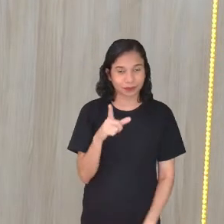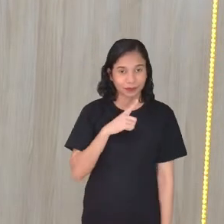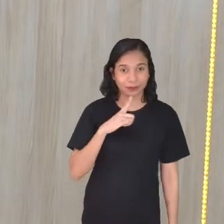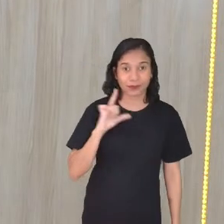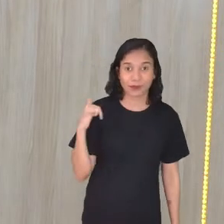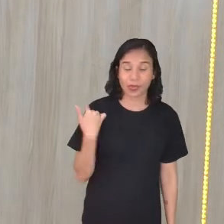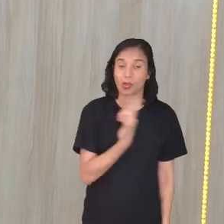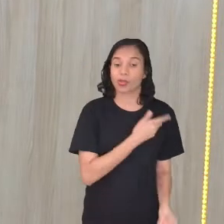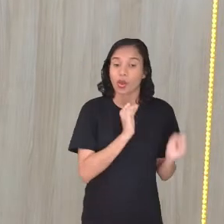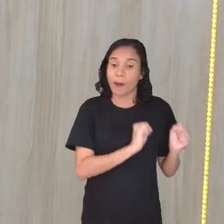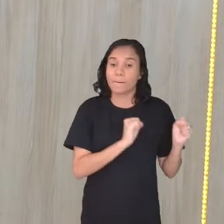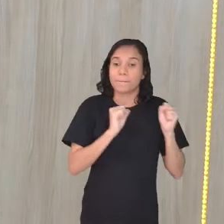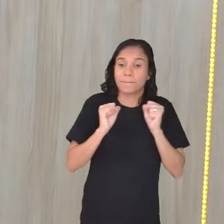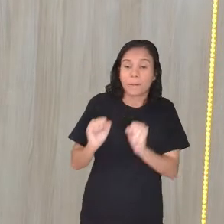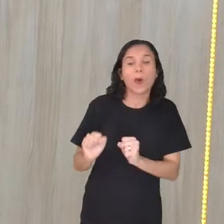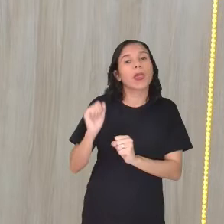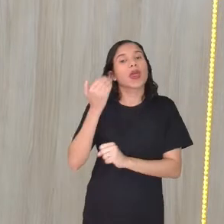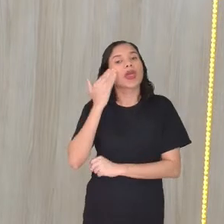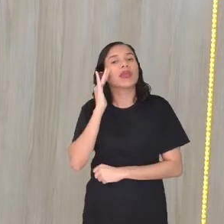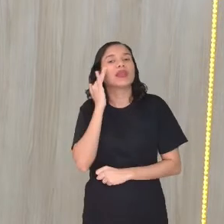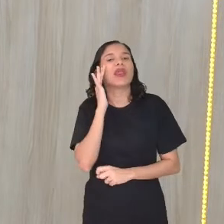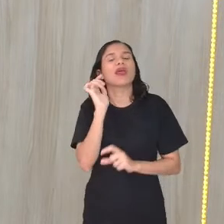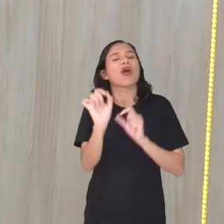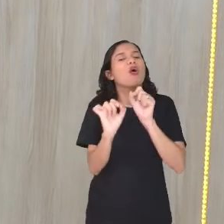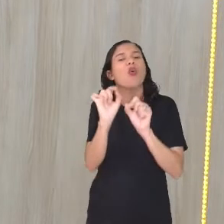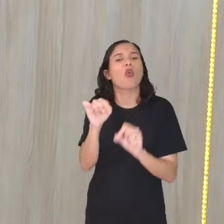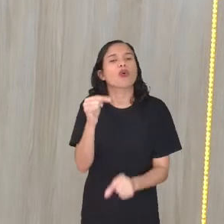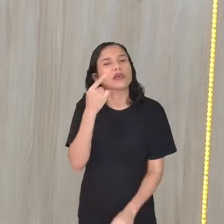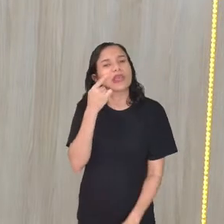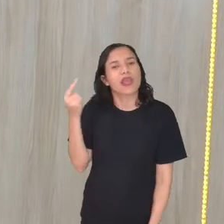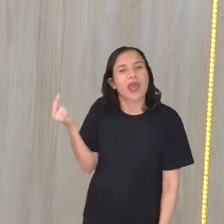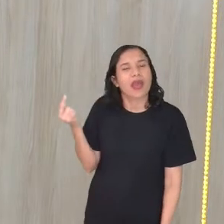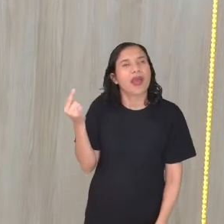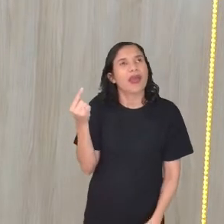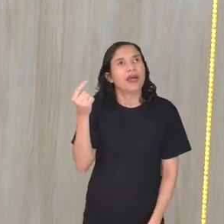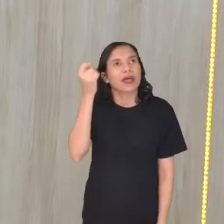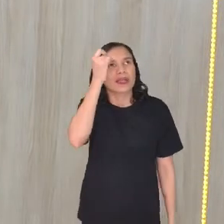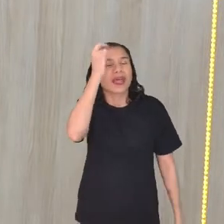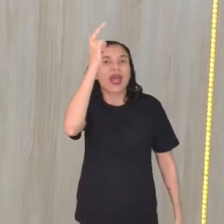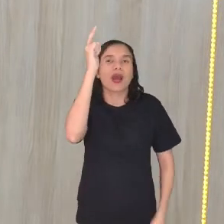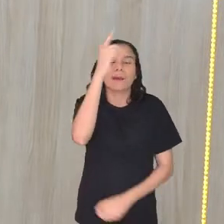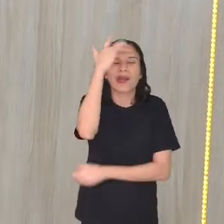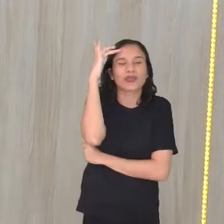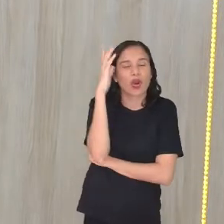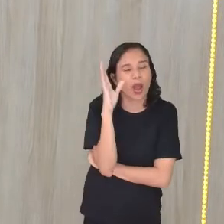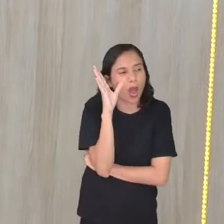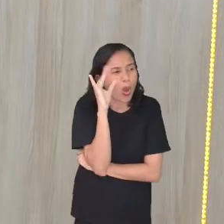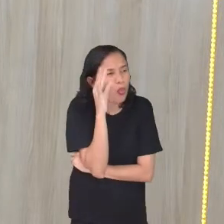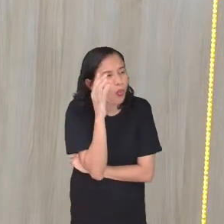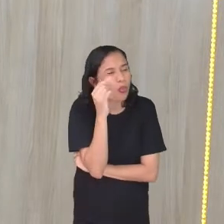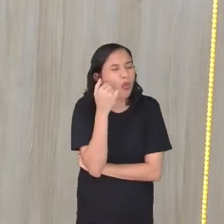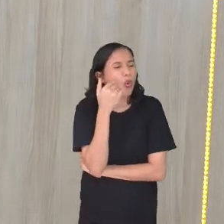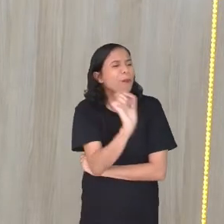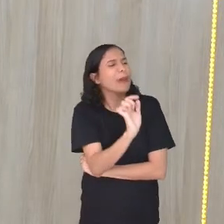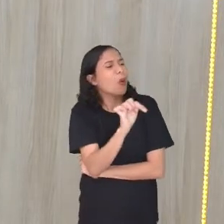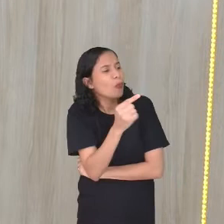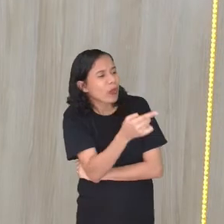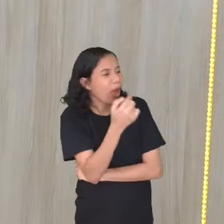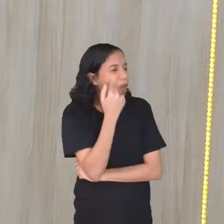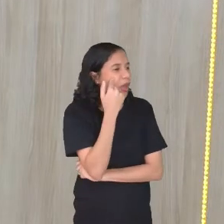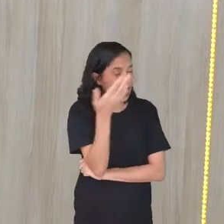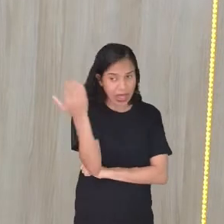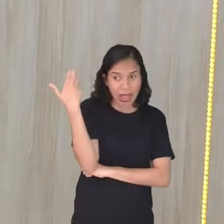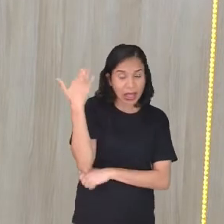poder, né? Entender o que foi ali, né? Você criar aquela curiosidade. Mas o que é que foi, né? Esse